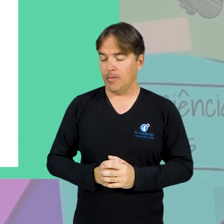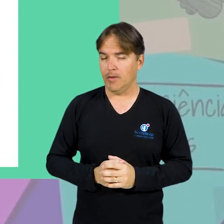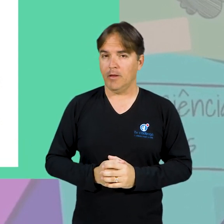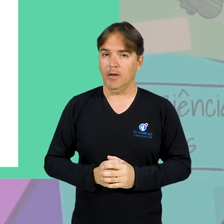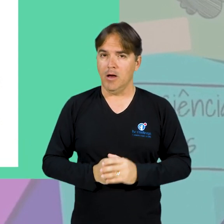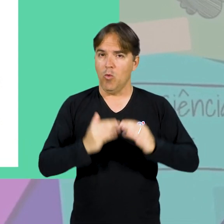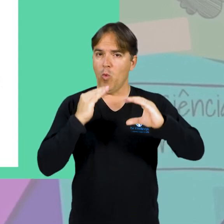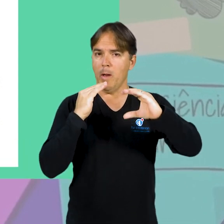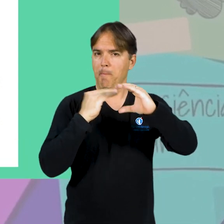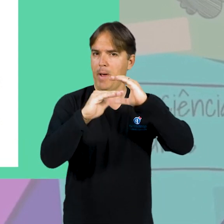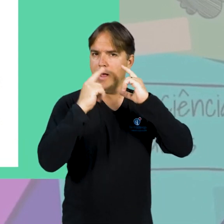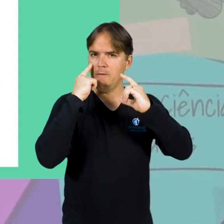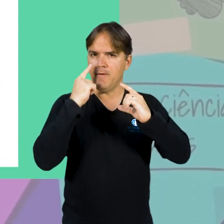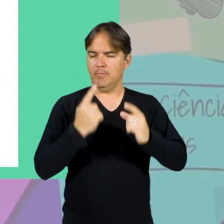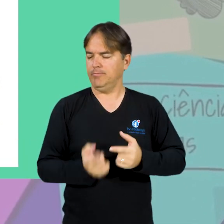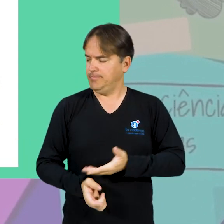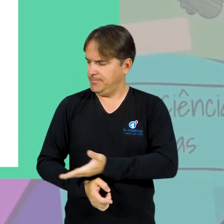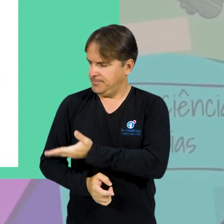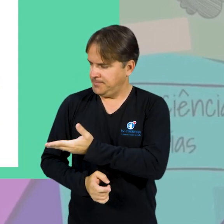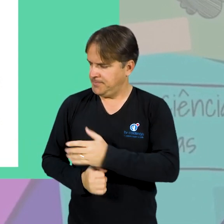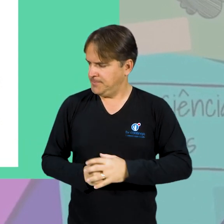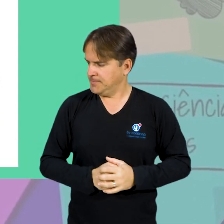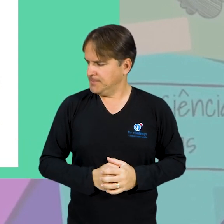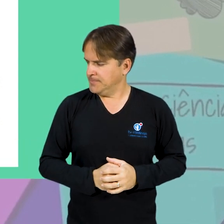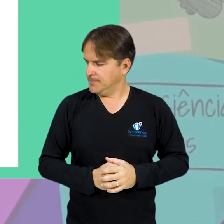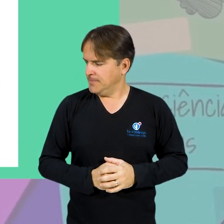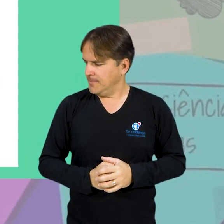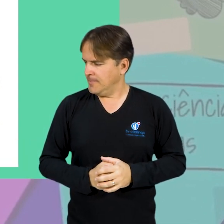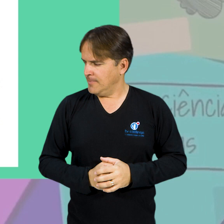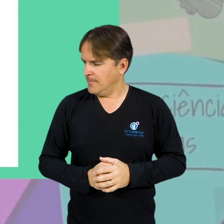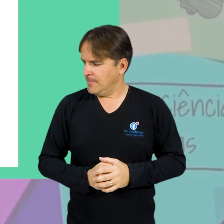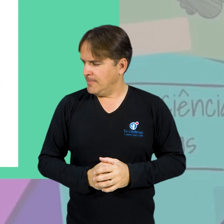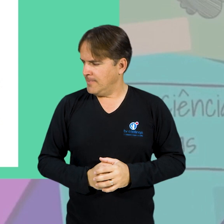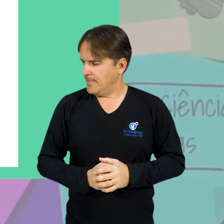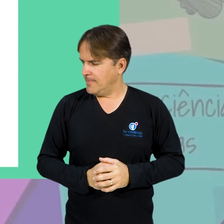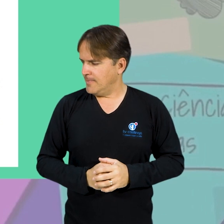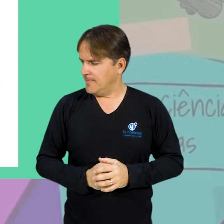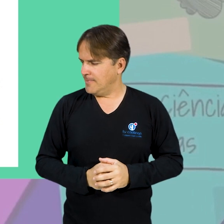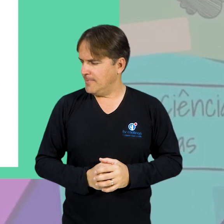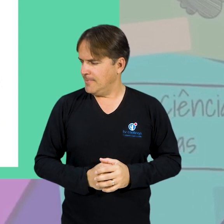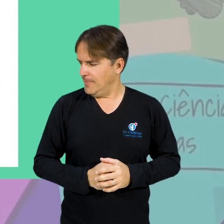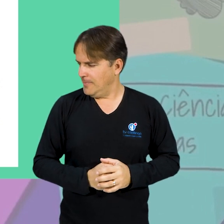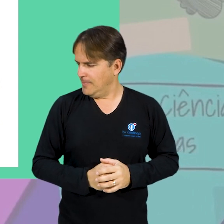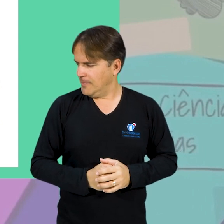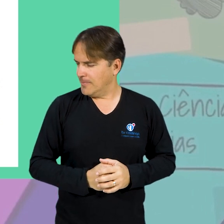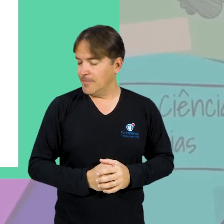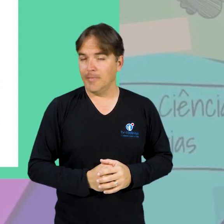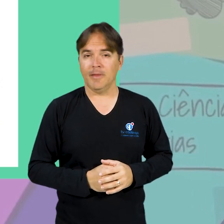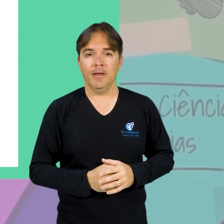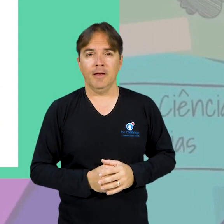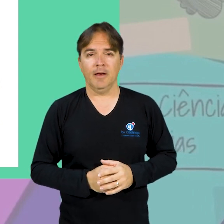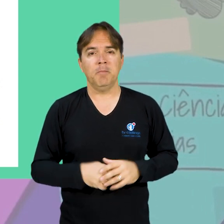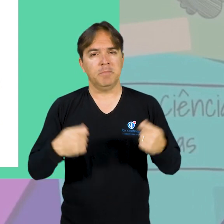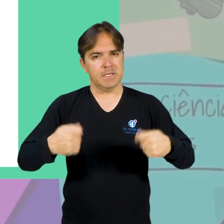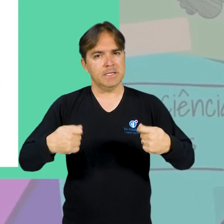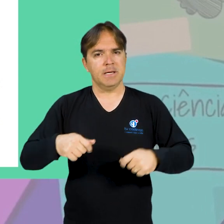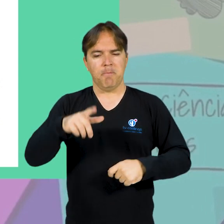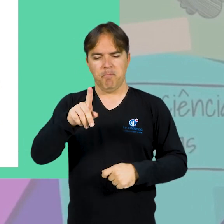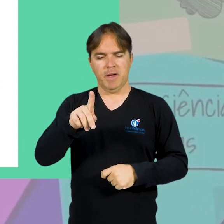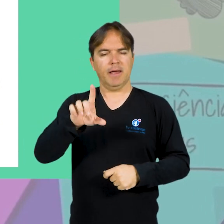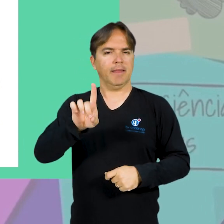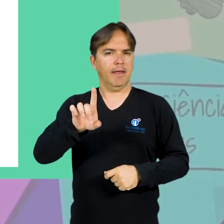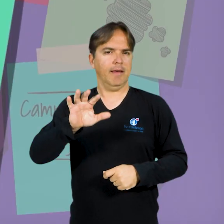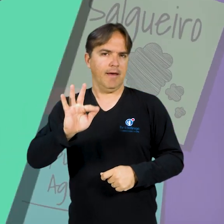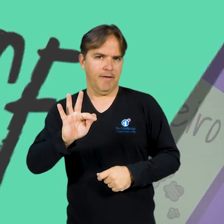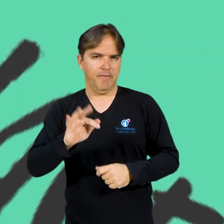para o e-mail dpeg.proem.univasf.edu.br em formato de